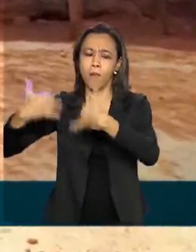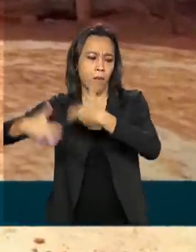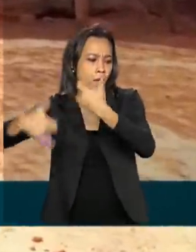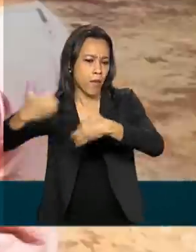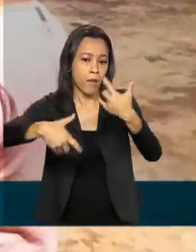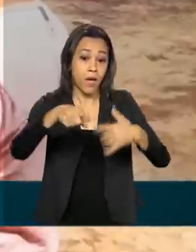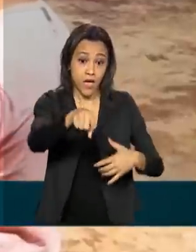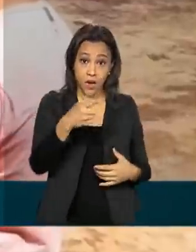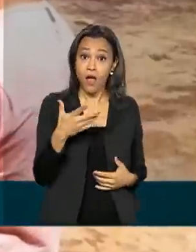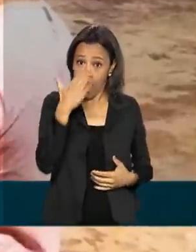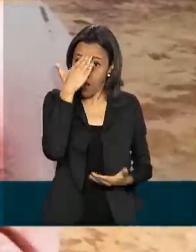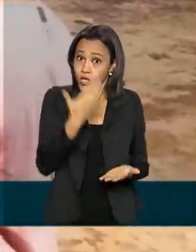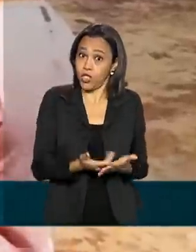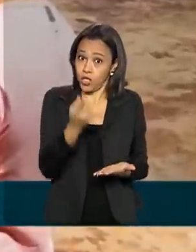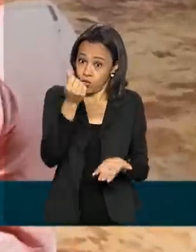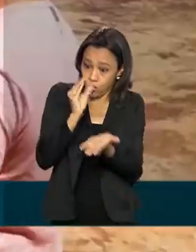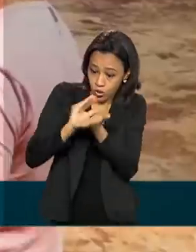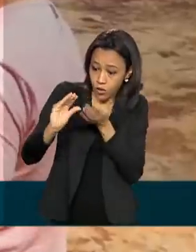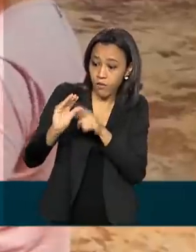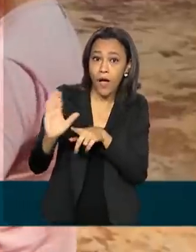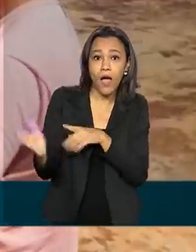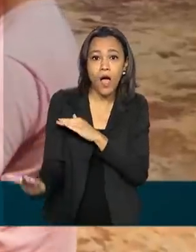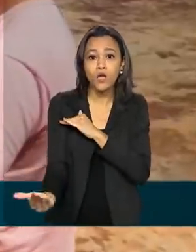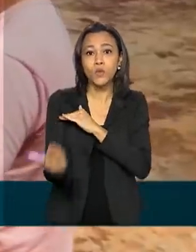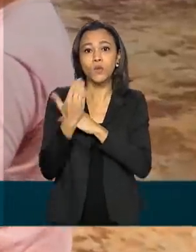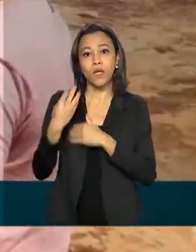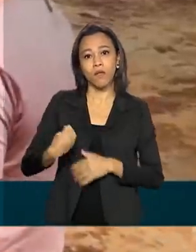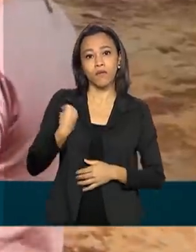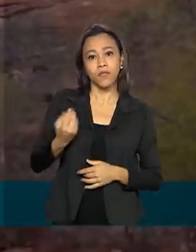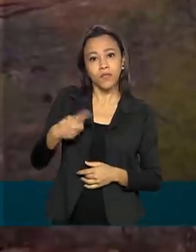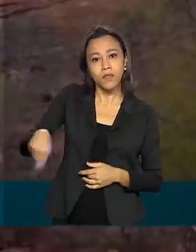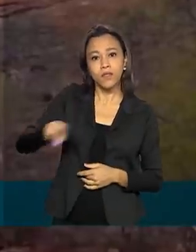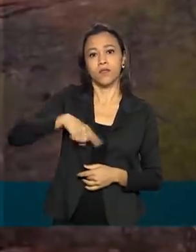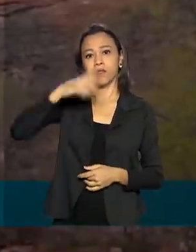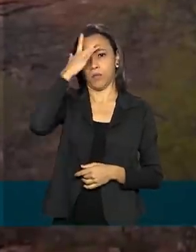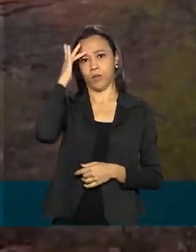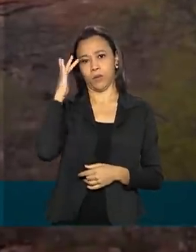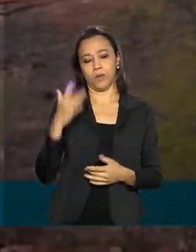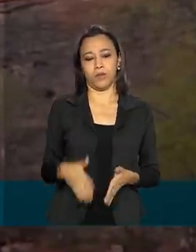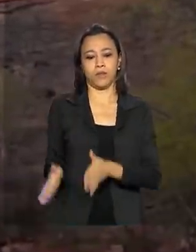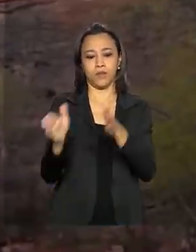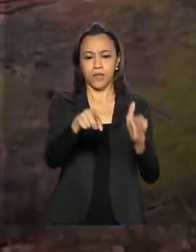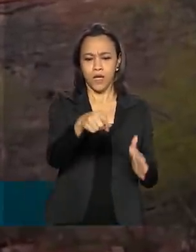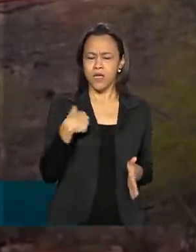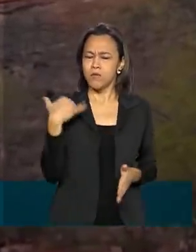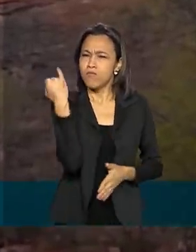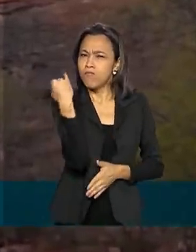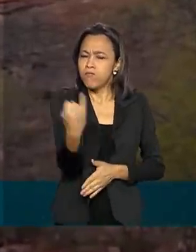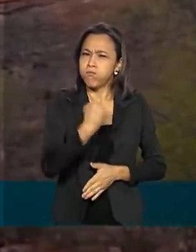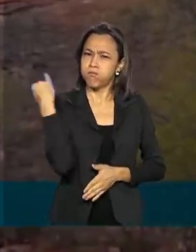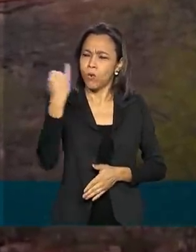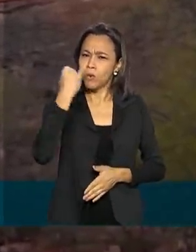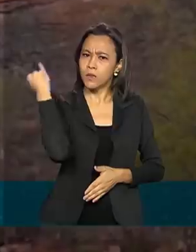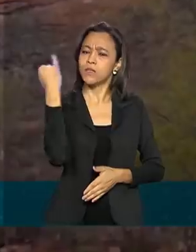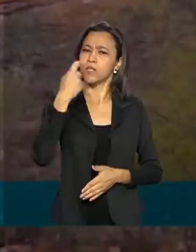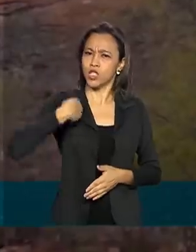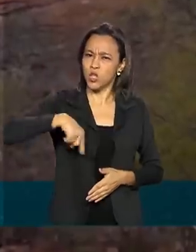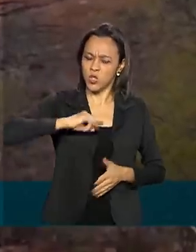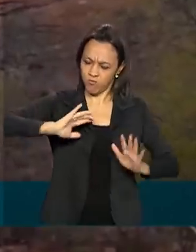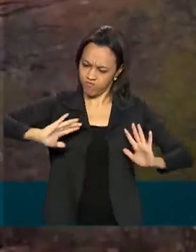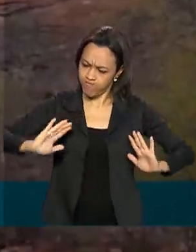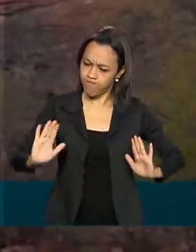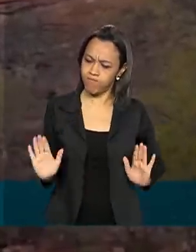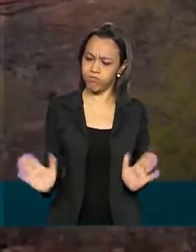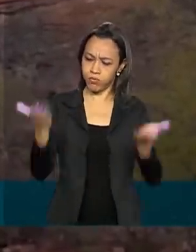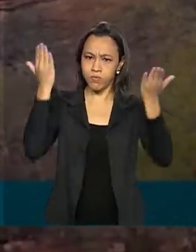ajudarão na melhoria da qualidade de vida das pessoas. Será de extrema importância para que a gente possa alavancar o